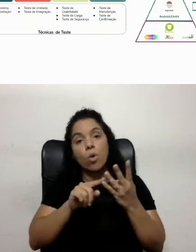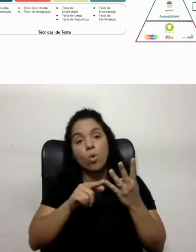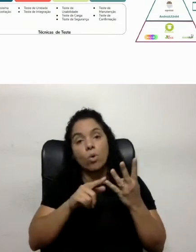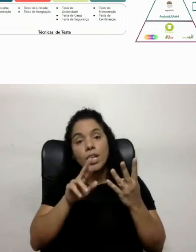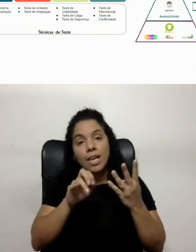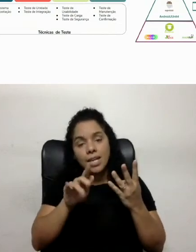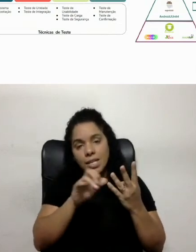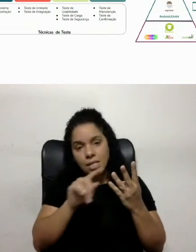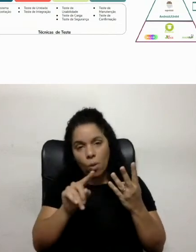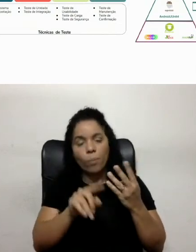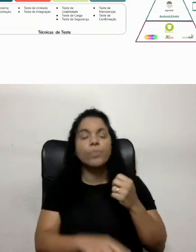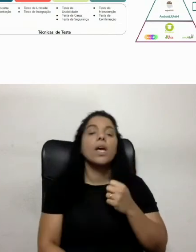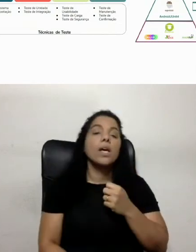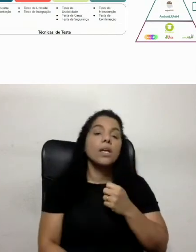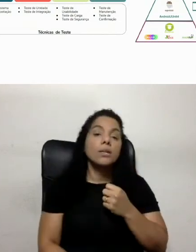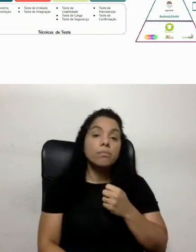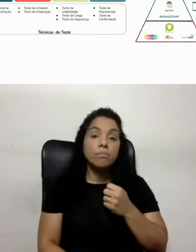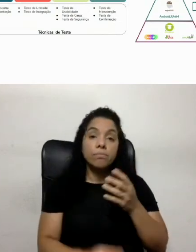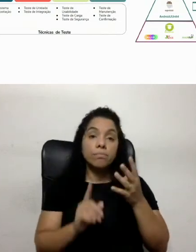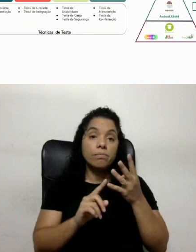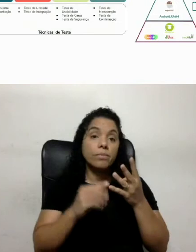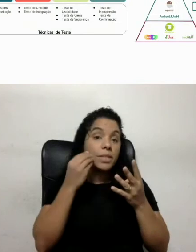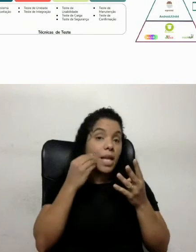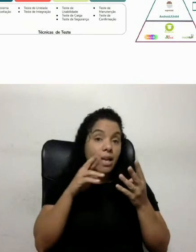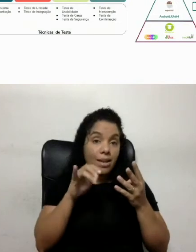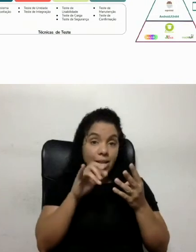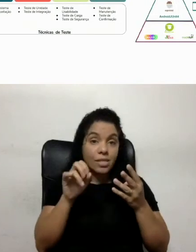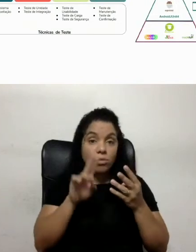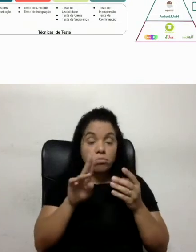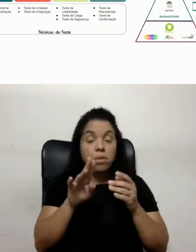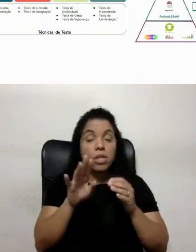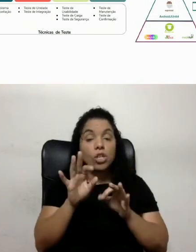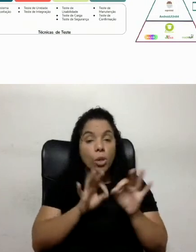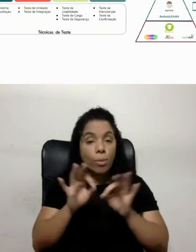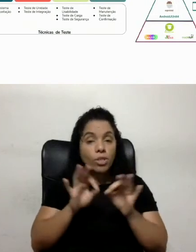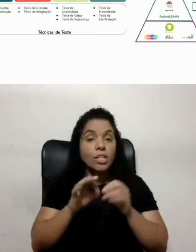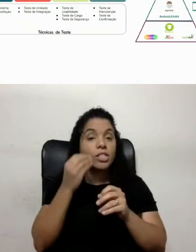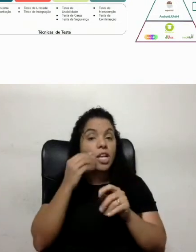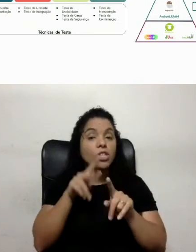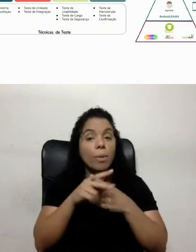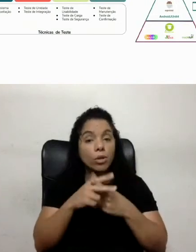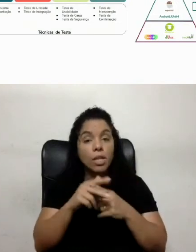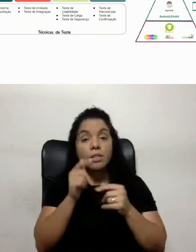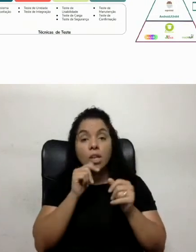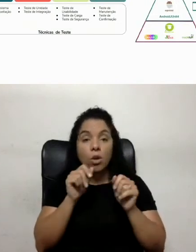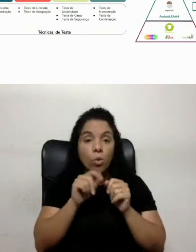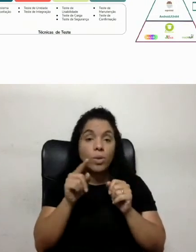de regressão, né? O teste de regressão, ele é muito utilizado em projetos de teste de manutenção e teste de